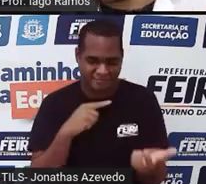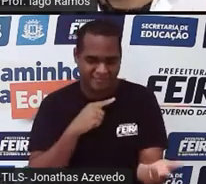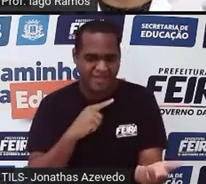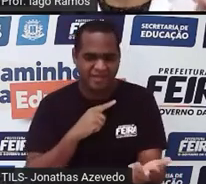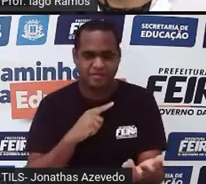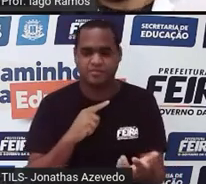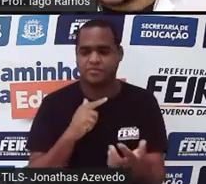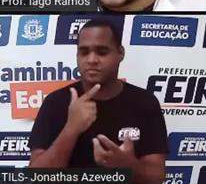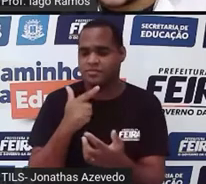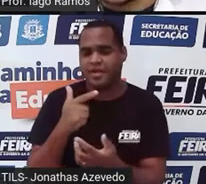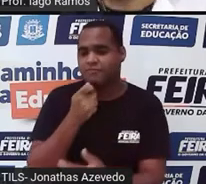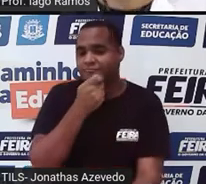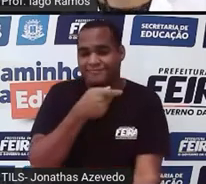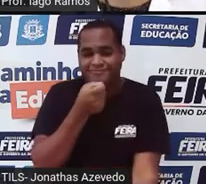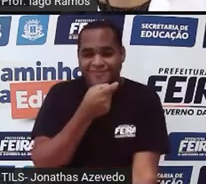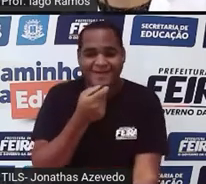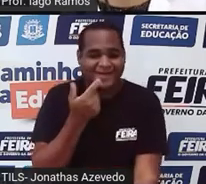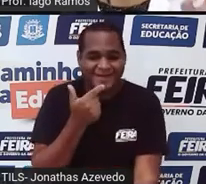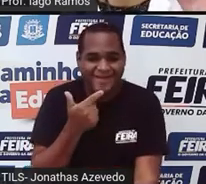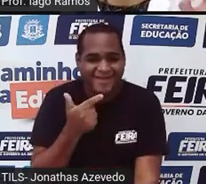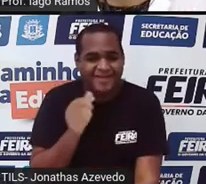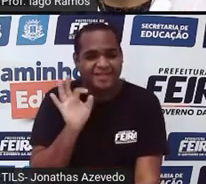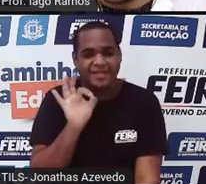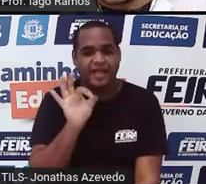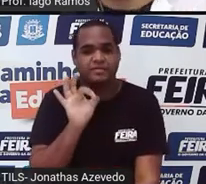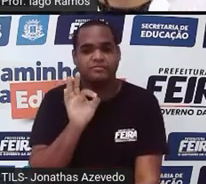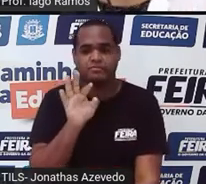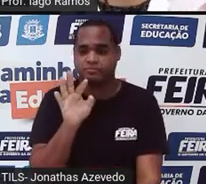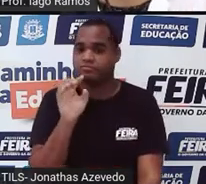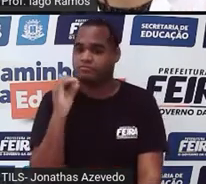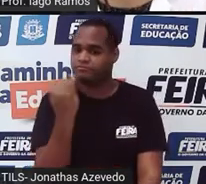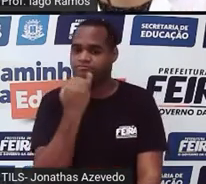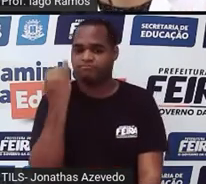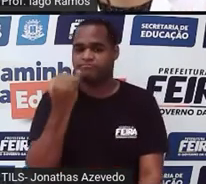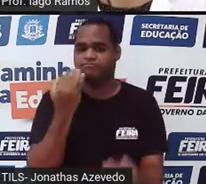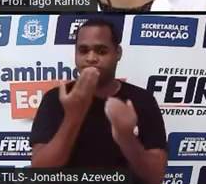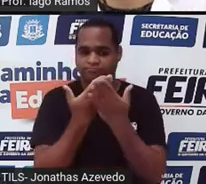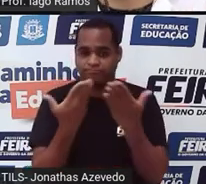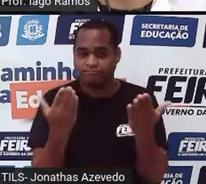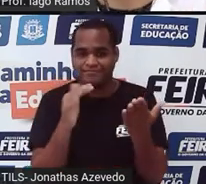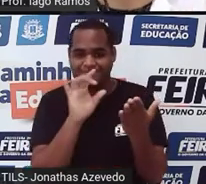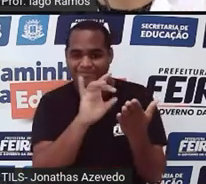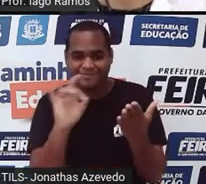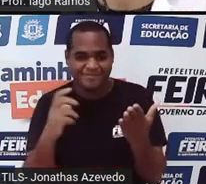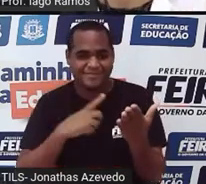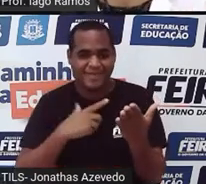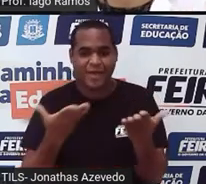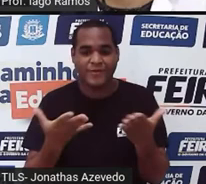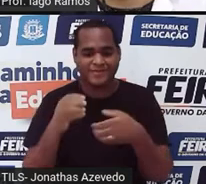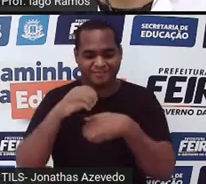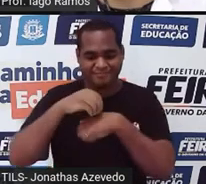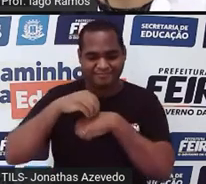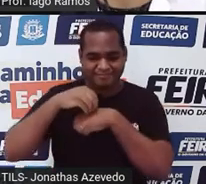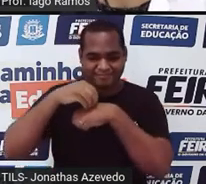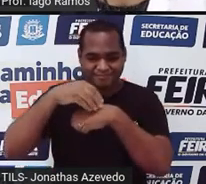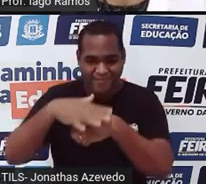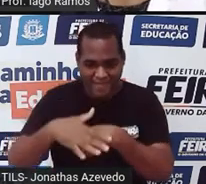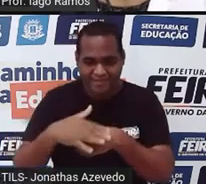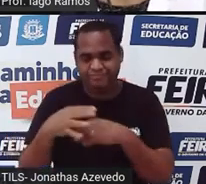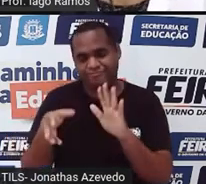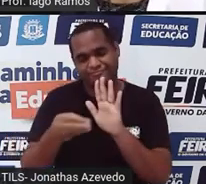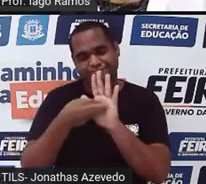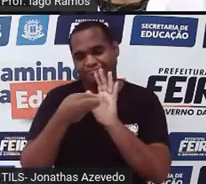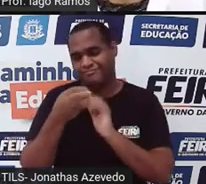ausências de risos, tá? Mas a intenção de trazer esse momento bacana para a aula fica registrado,